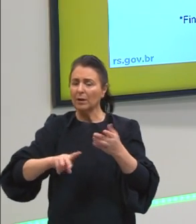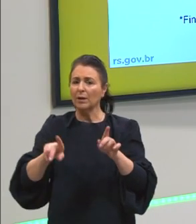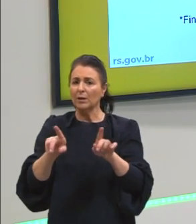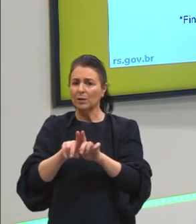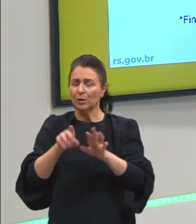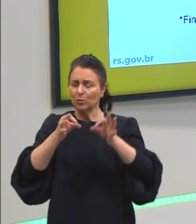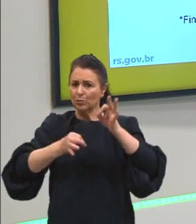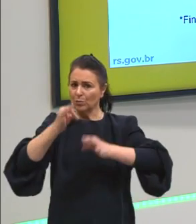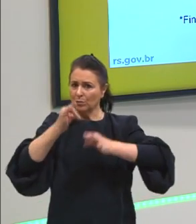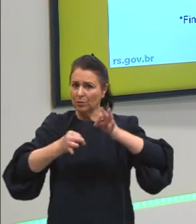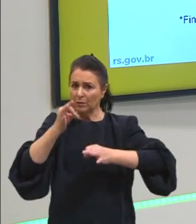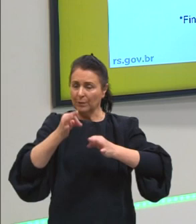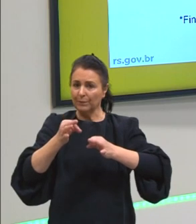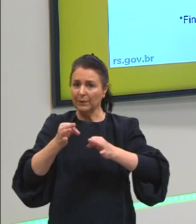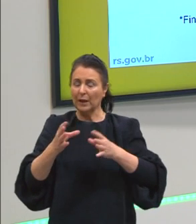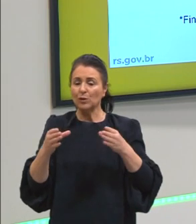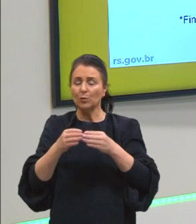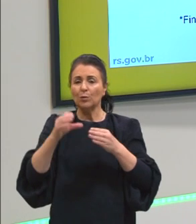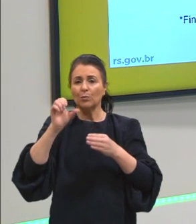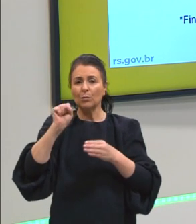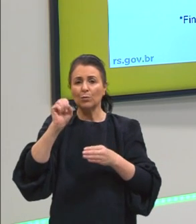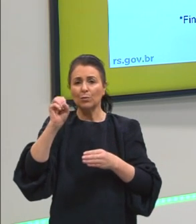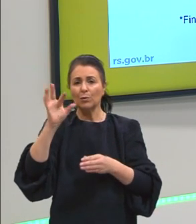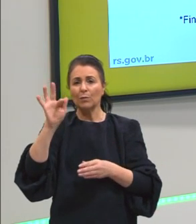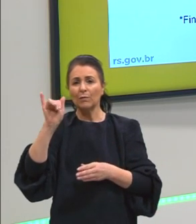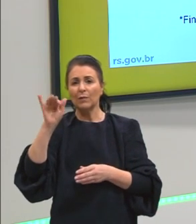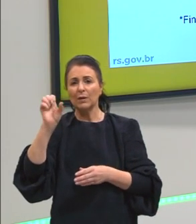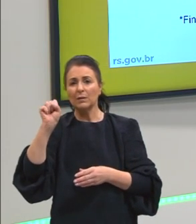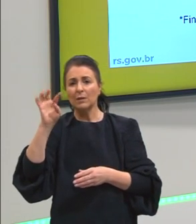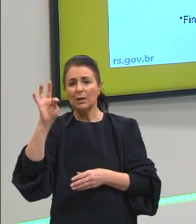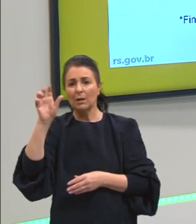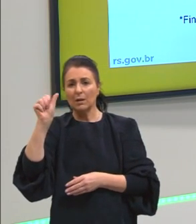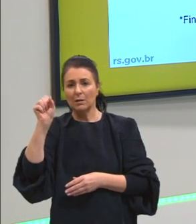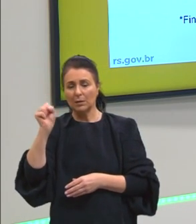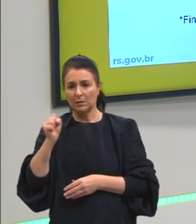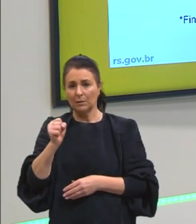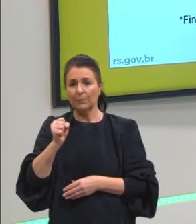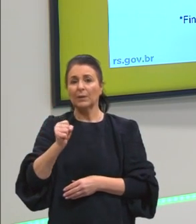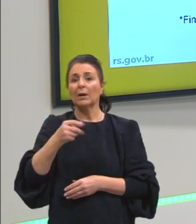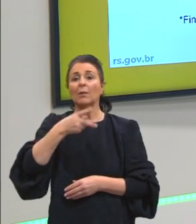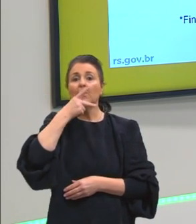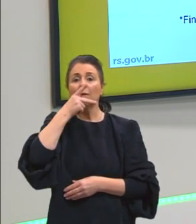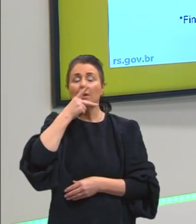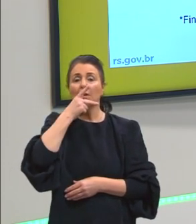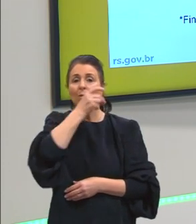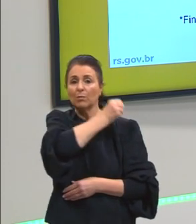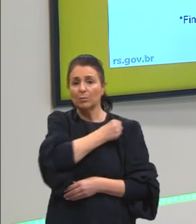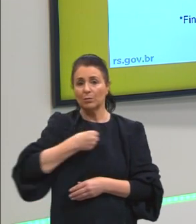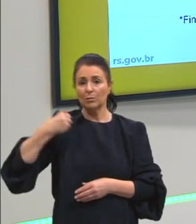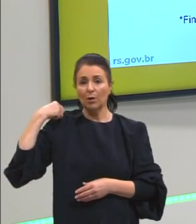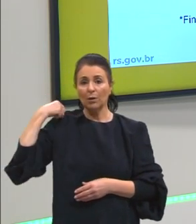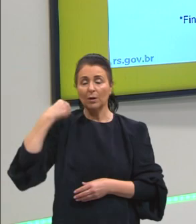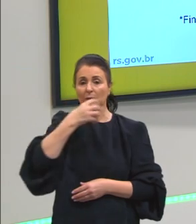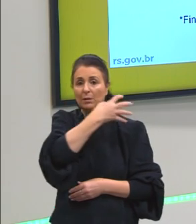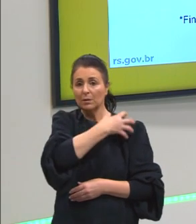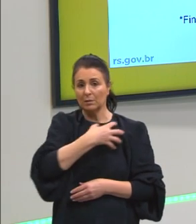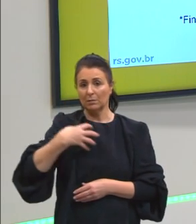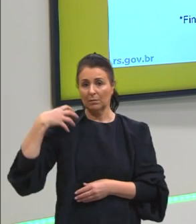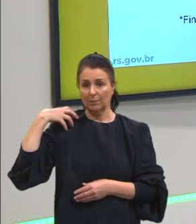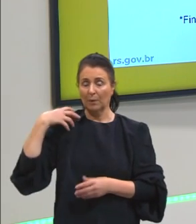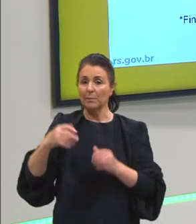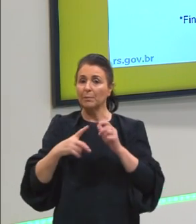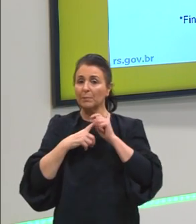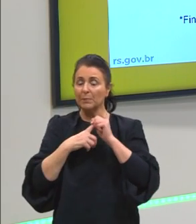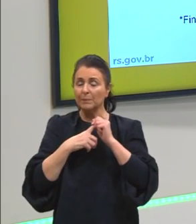sofistas, especialmente com a Platão, Sócrates e Platão, Aristóteles, Sócrates e Platão,